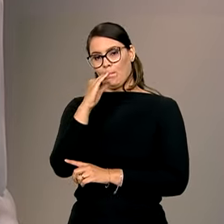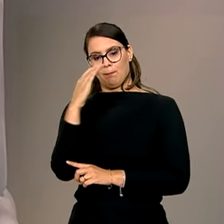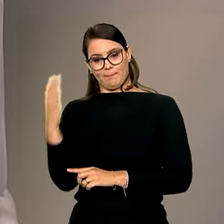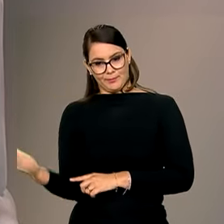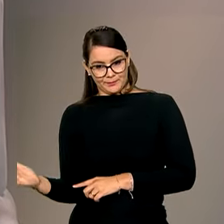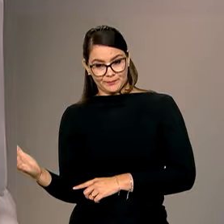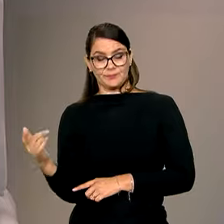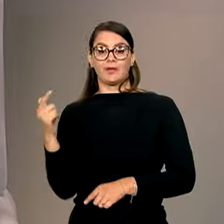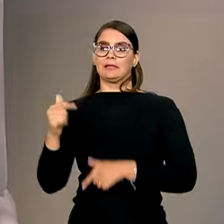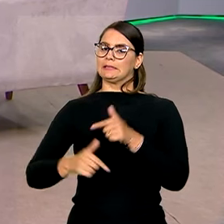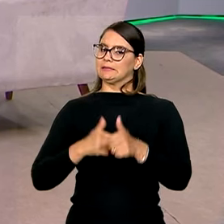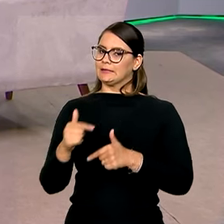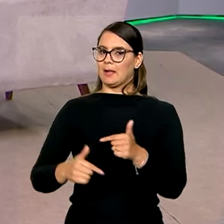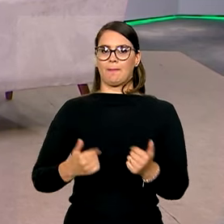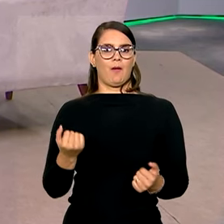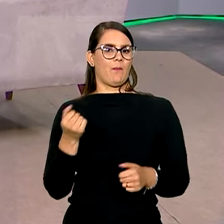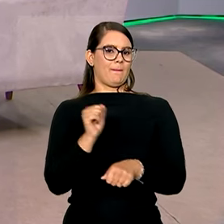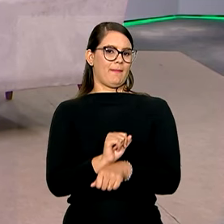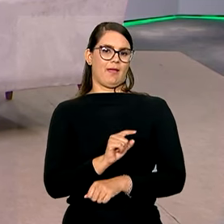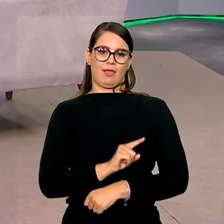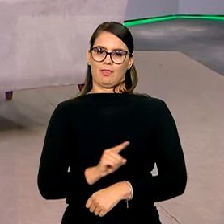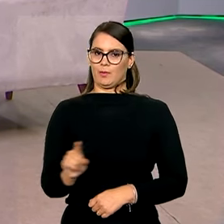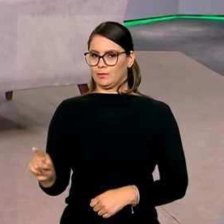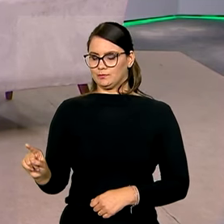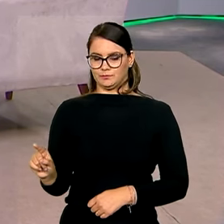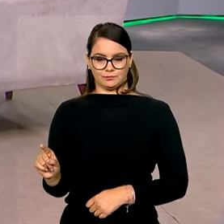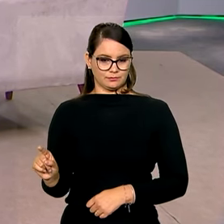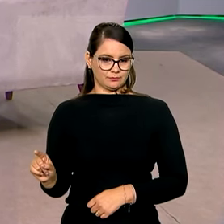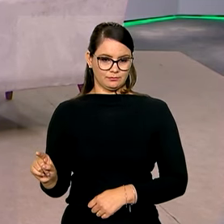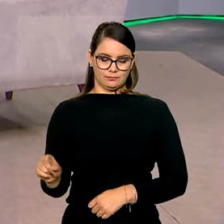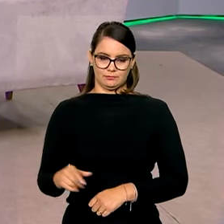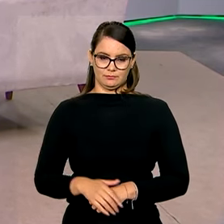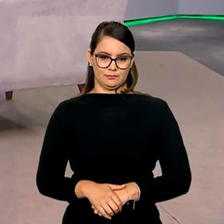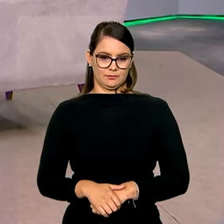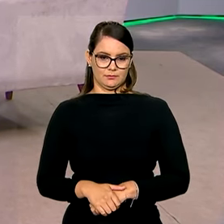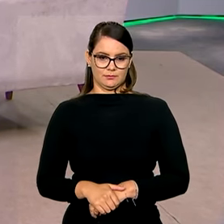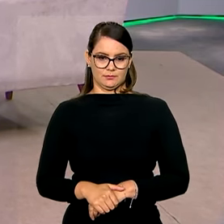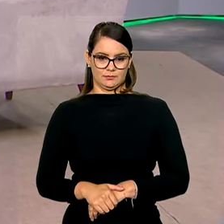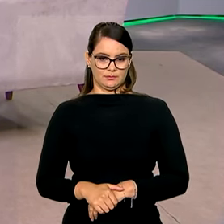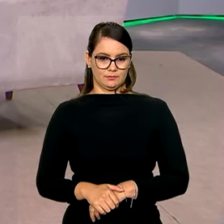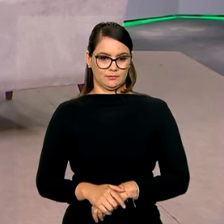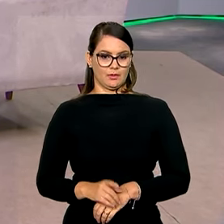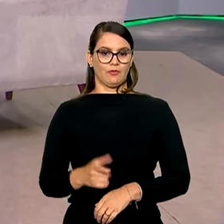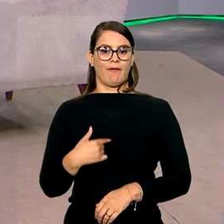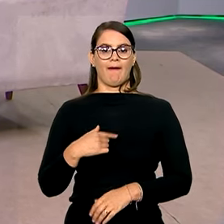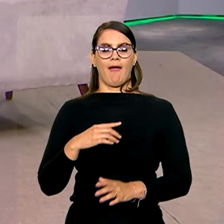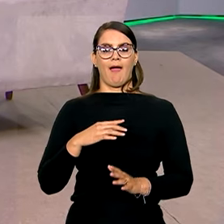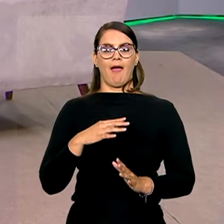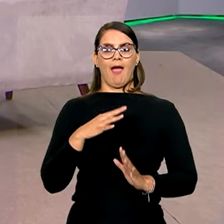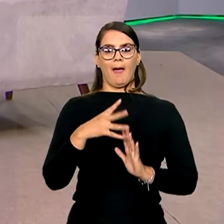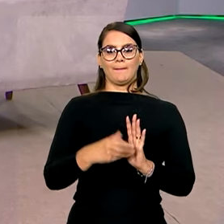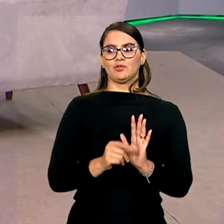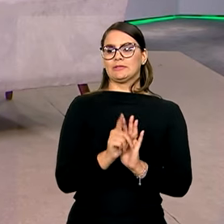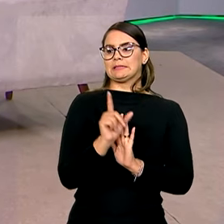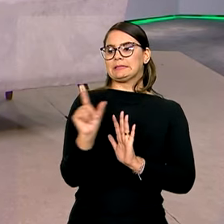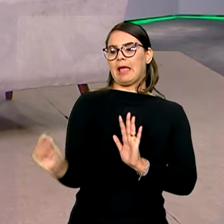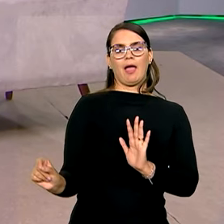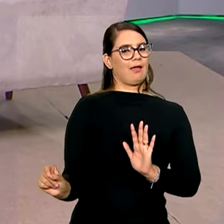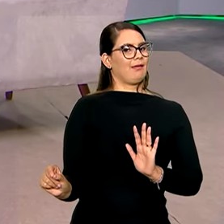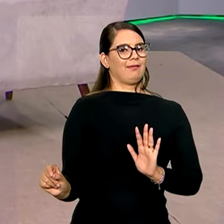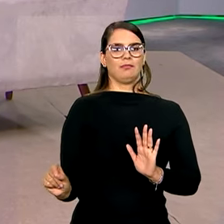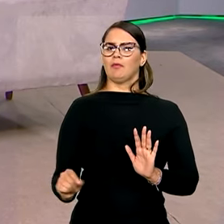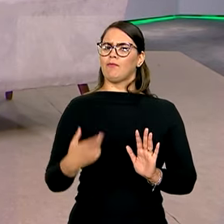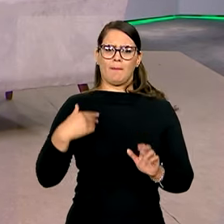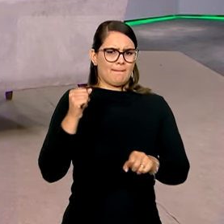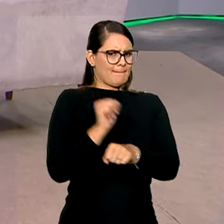E esse é um trabalho que a gente não vai parar. Nós não vamos sair da Amazônia. Nós não vamos parar de fiscalizar as